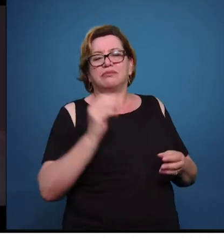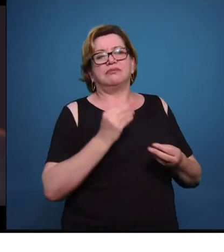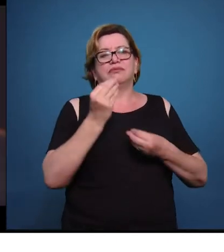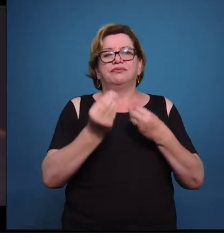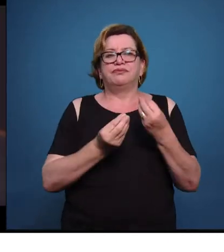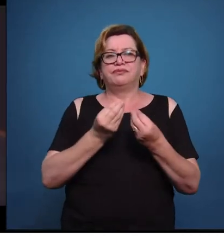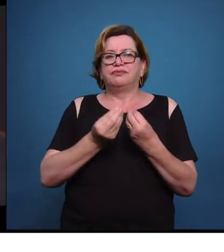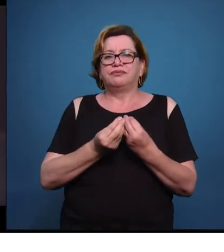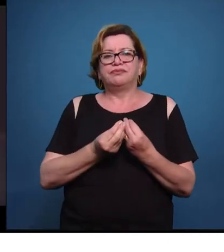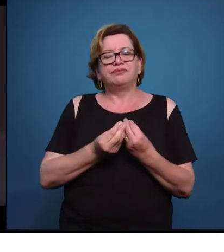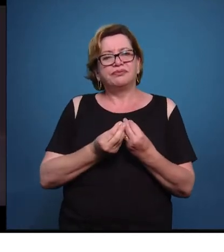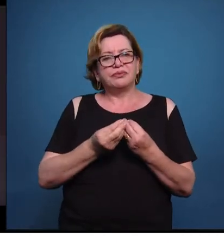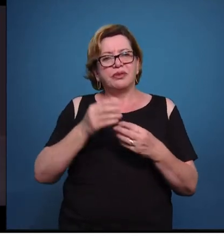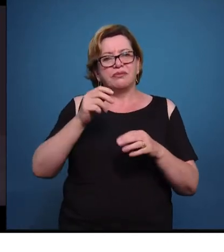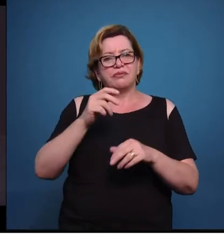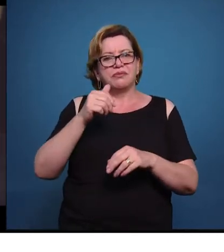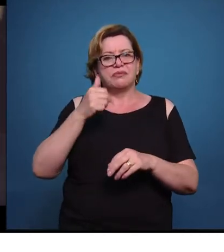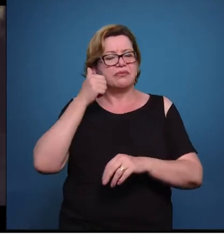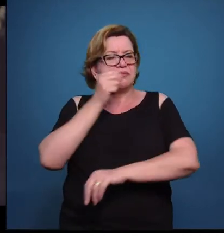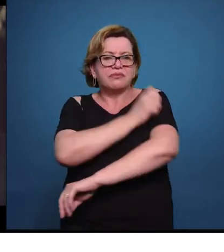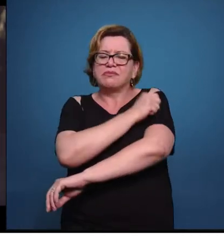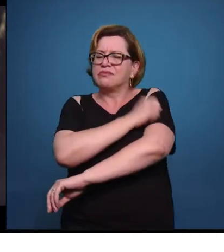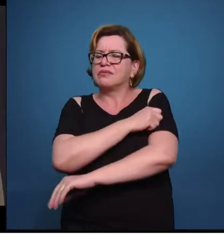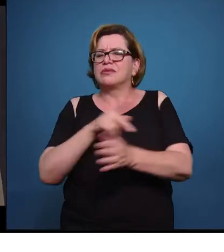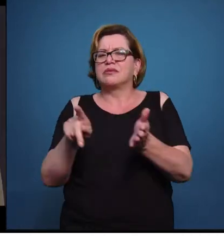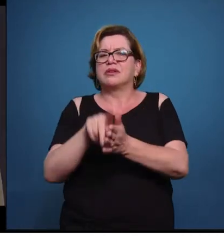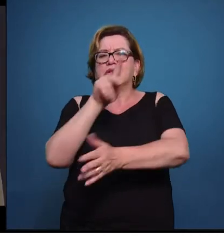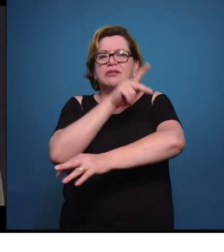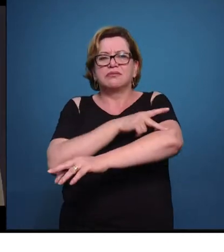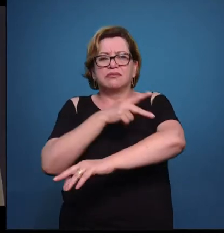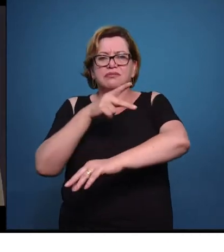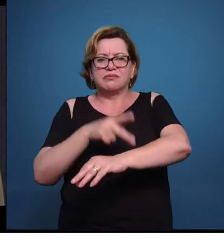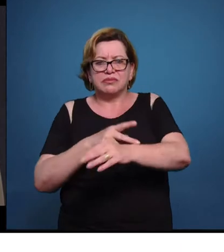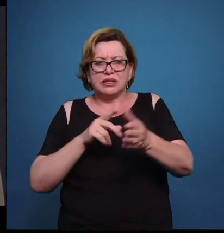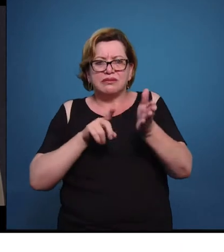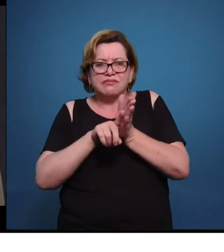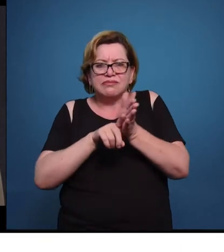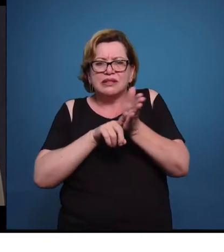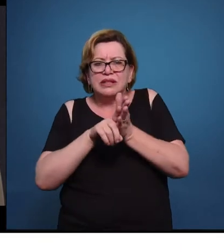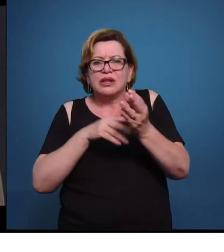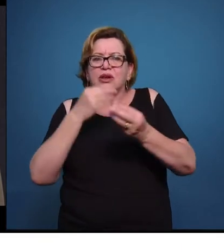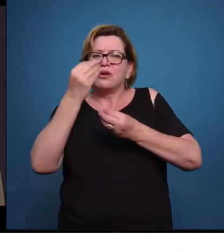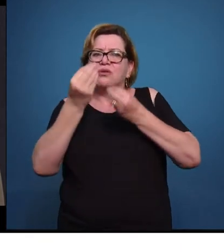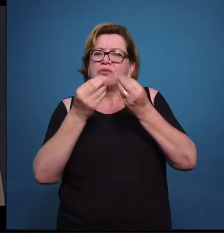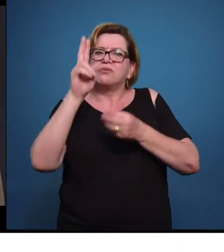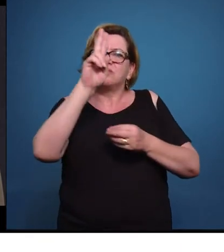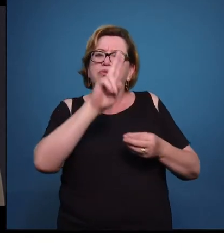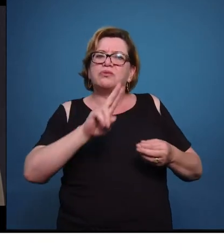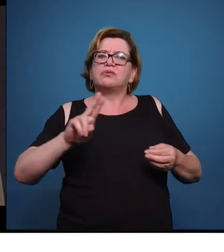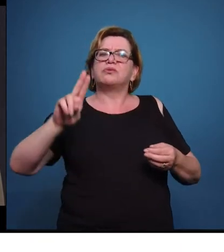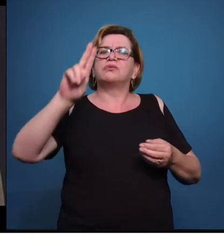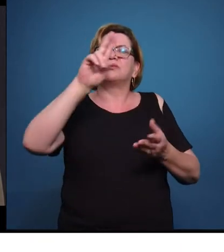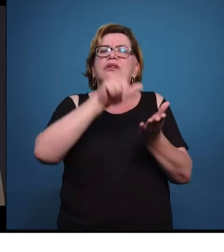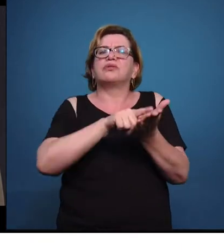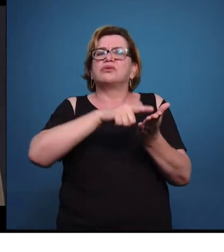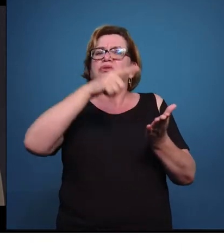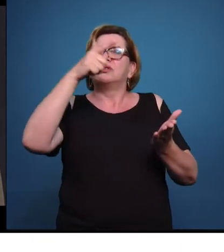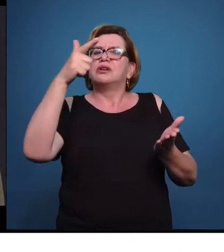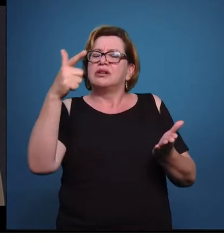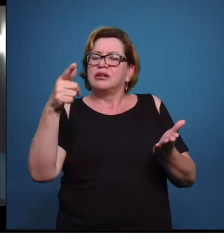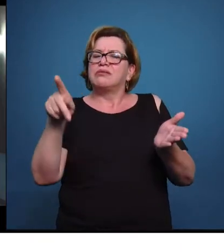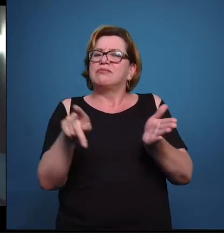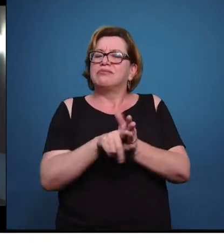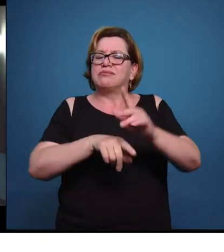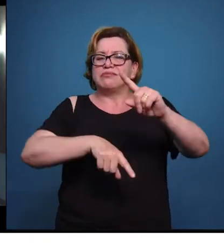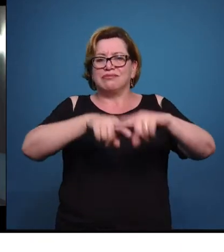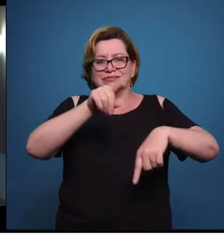estudante de pedagogia, analisando de que forma você pode usar o jornal como material didático em